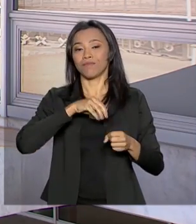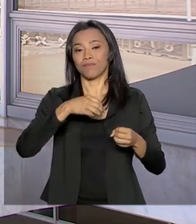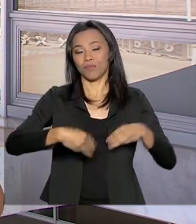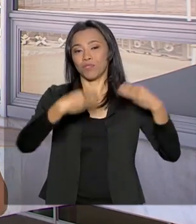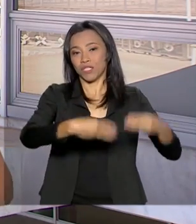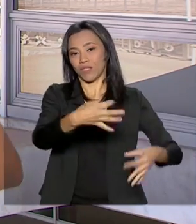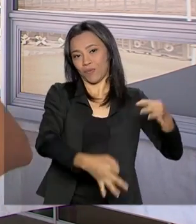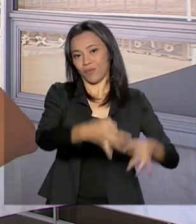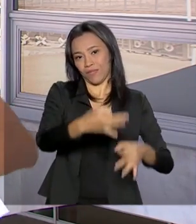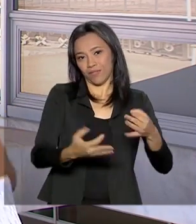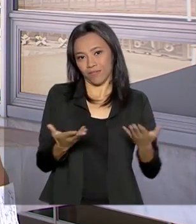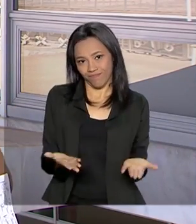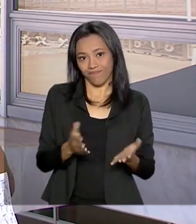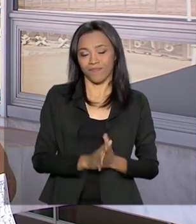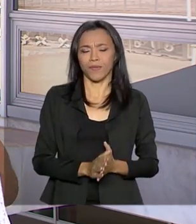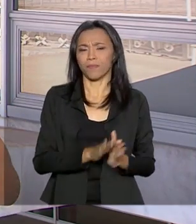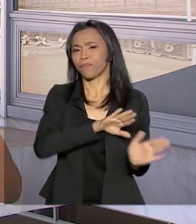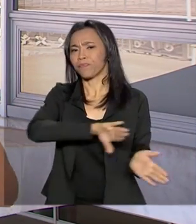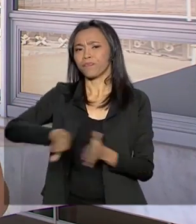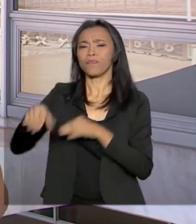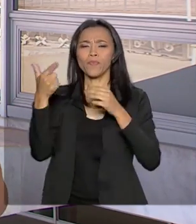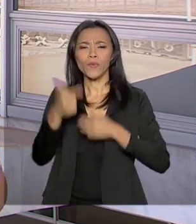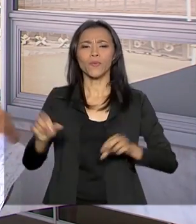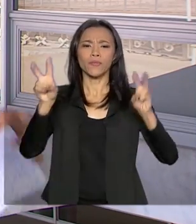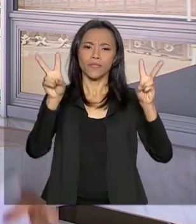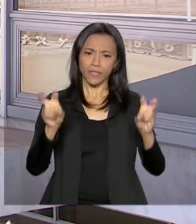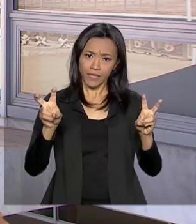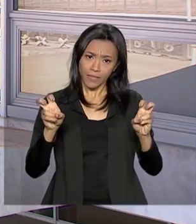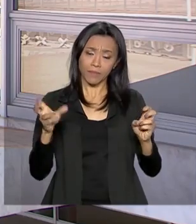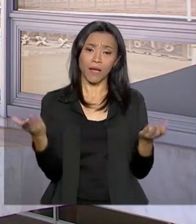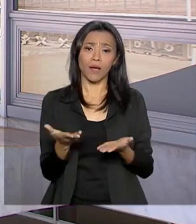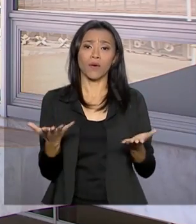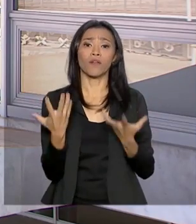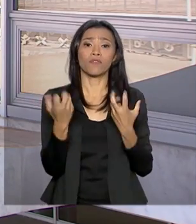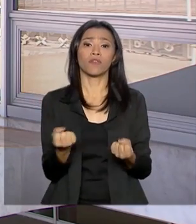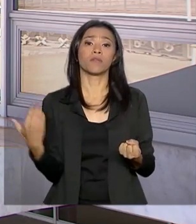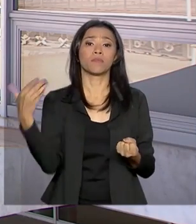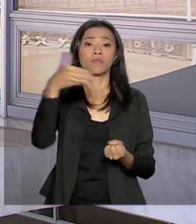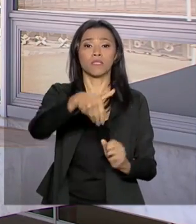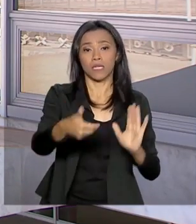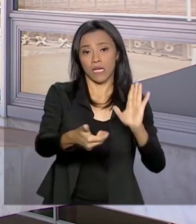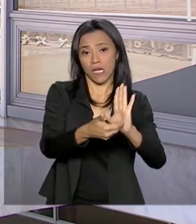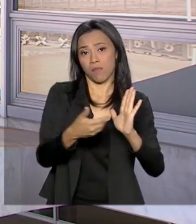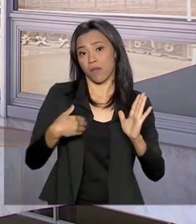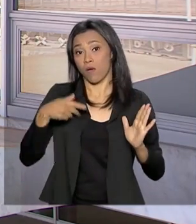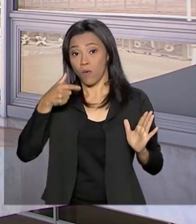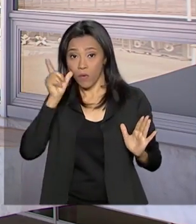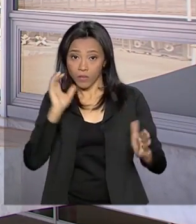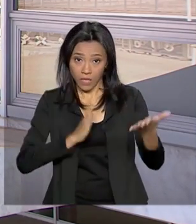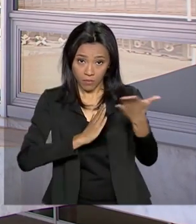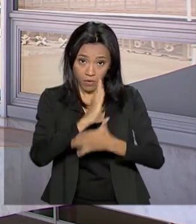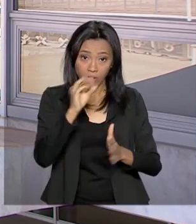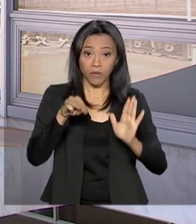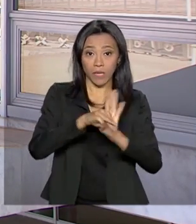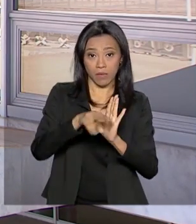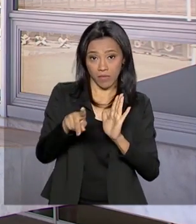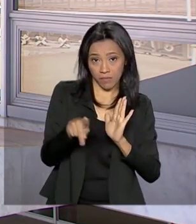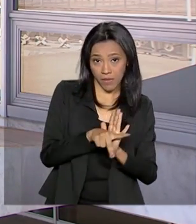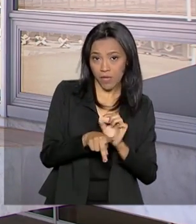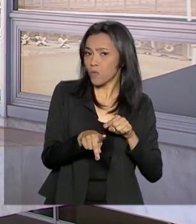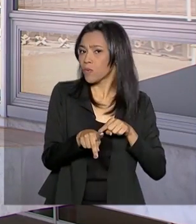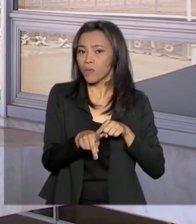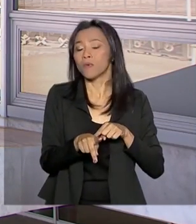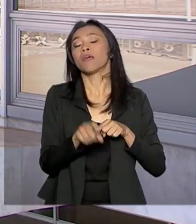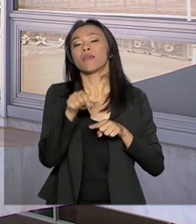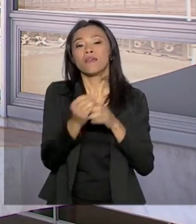da Justiça. E aí, saindo um pouco do Senado, assunto concluído, a gente vai para a Câmara. Ontem foi aprovada, então, a MP que recria